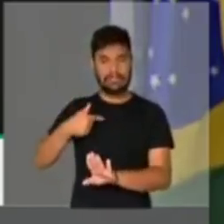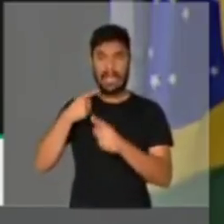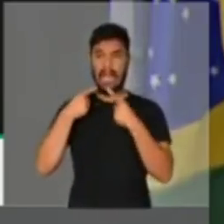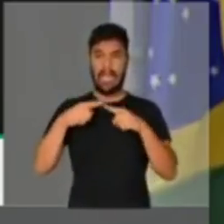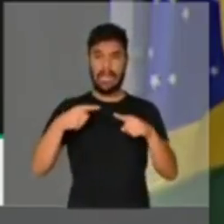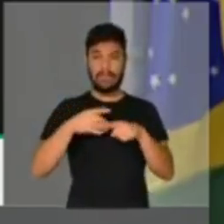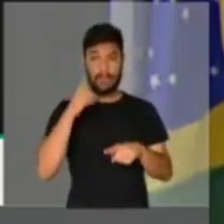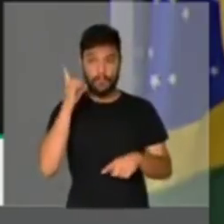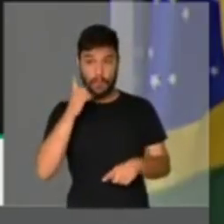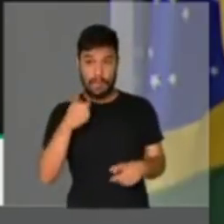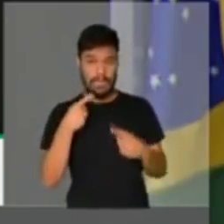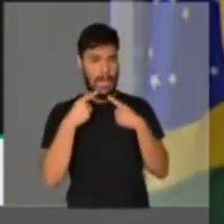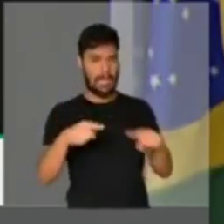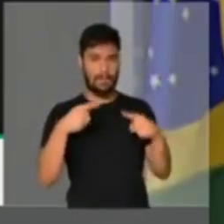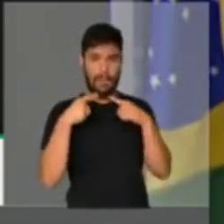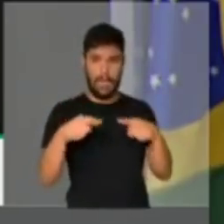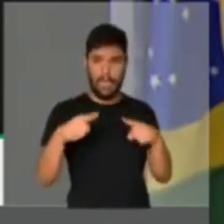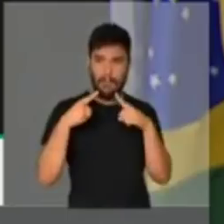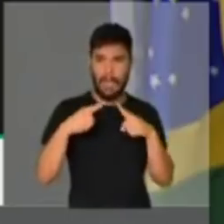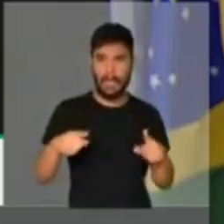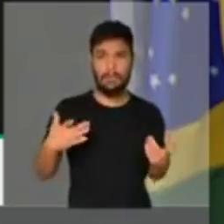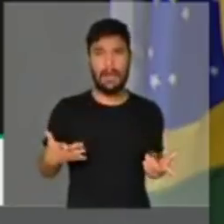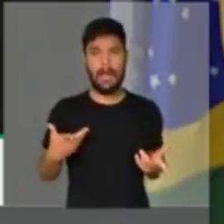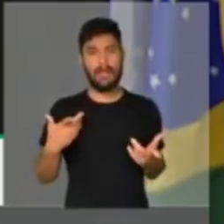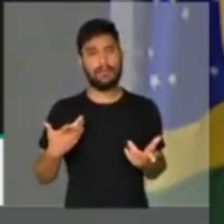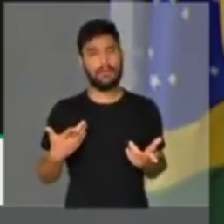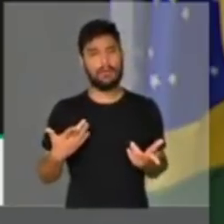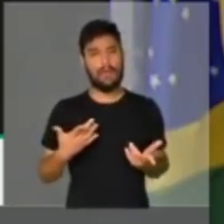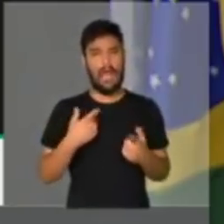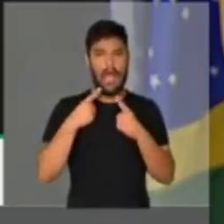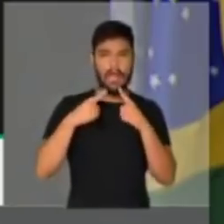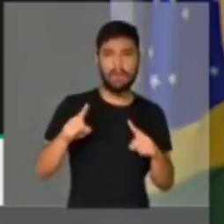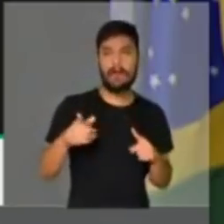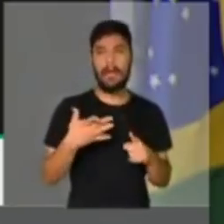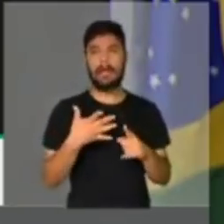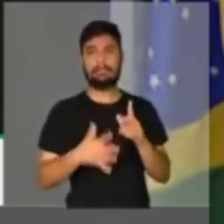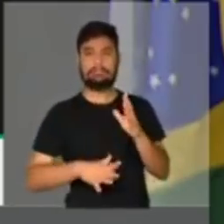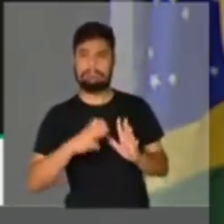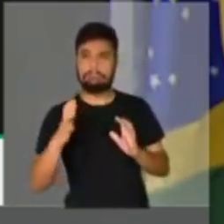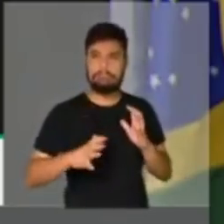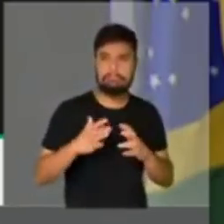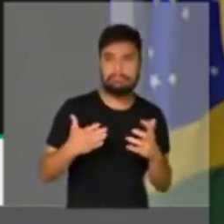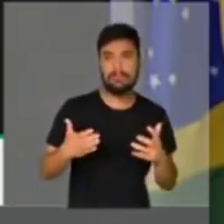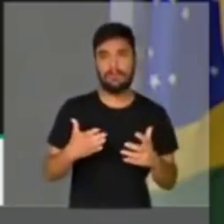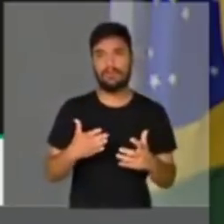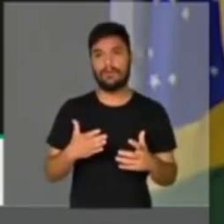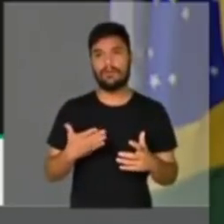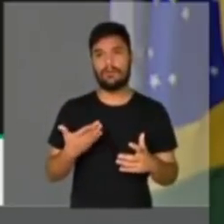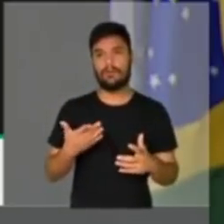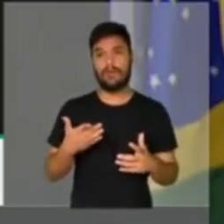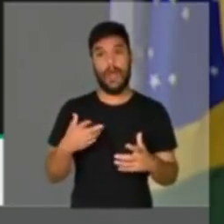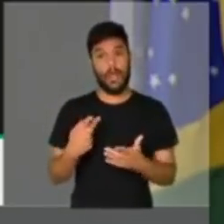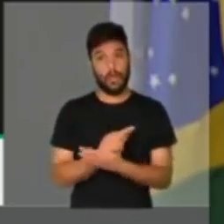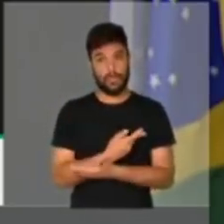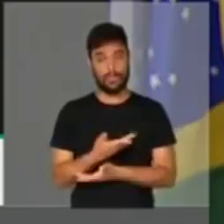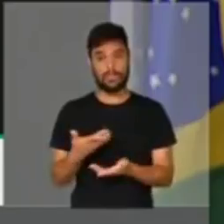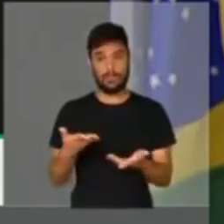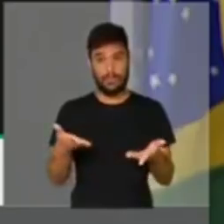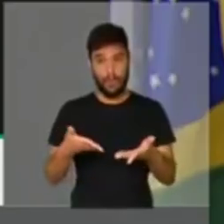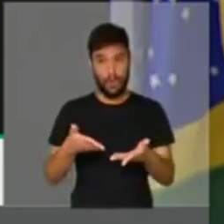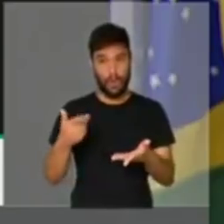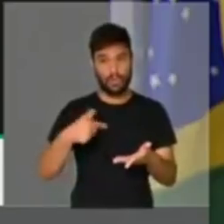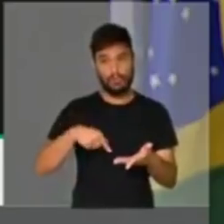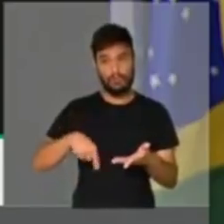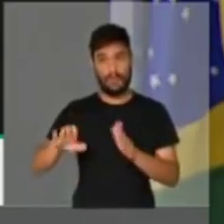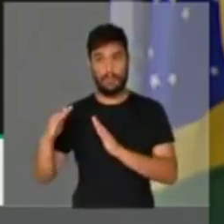barulho aqui no plenário quando tem votação, quando a gente precisa trabalhar e em sessão de debates vão para casa, não vêm trabalhar como essa sessão que nós estamos aqui